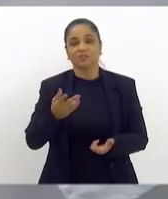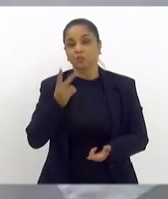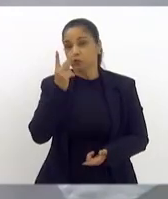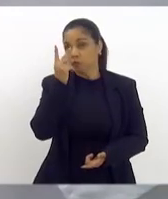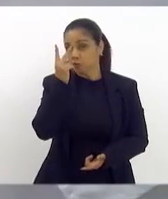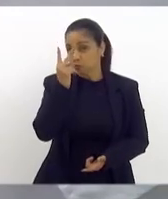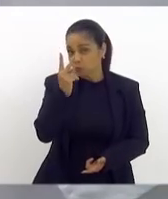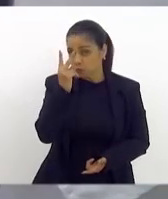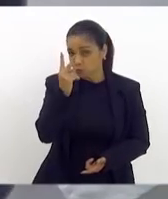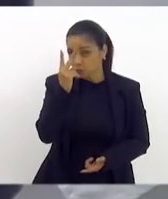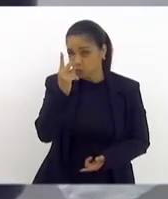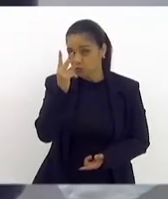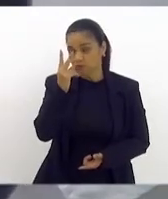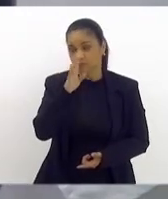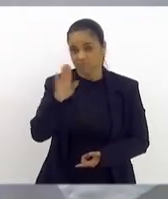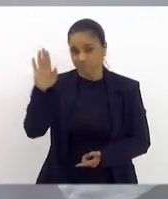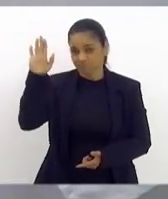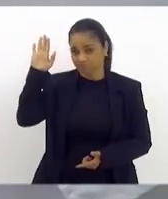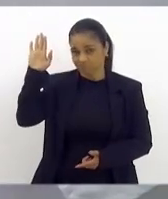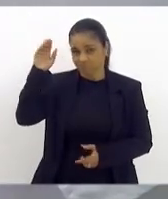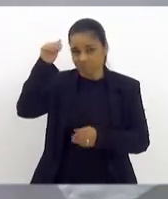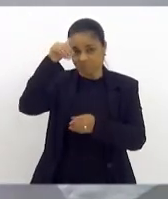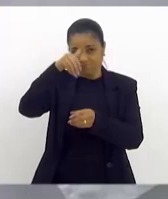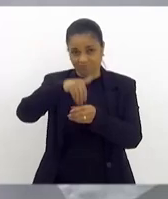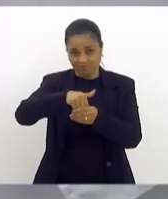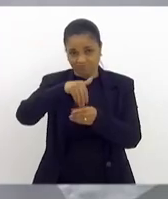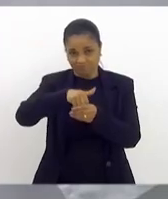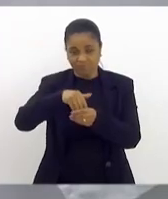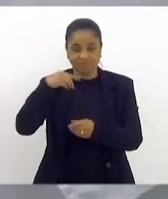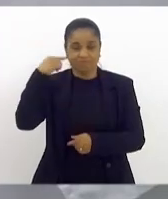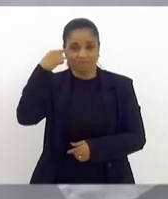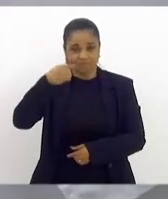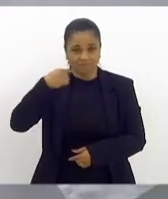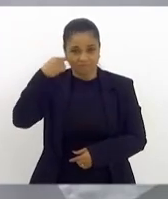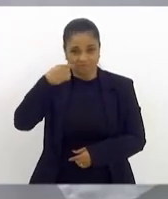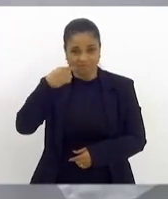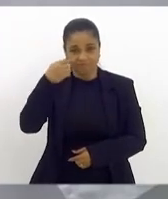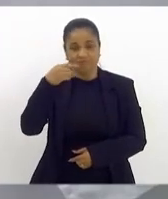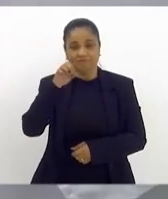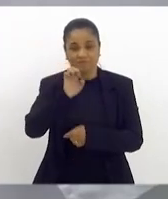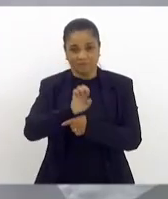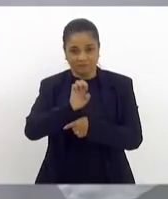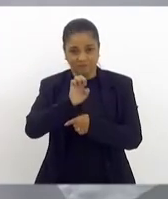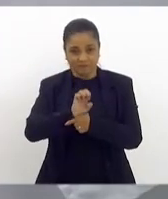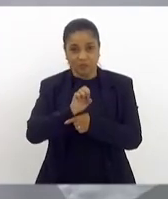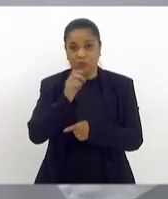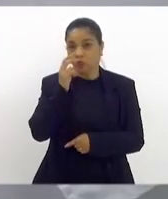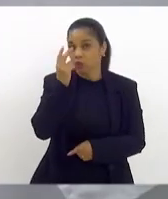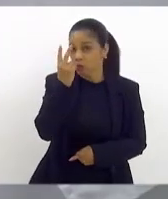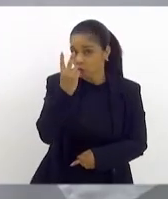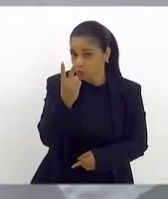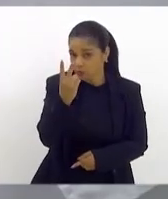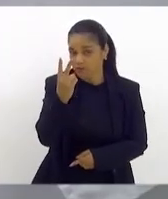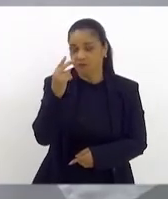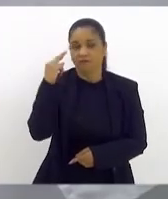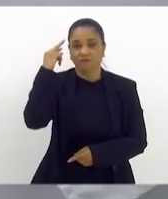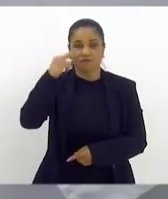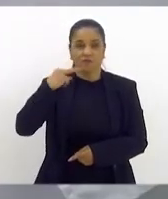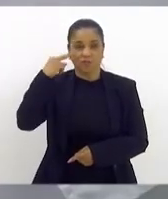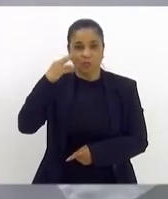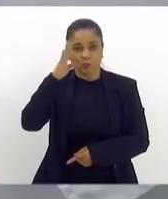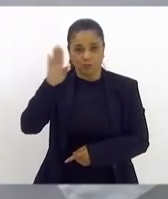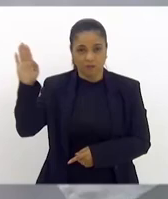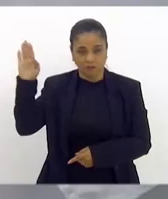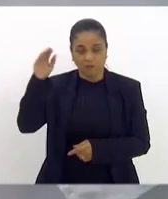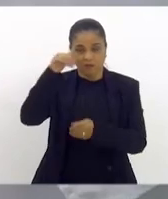vezes a deputada estadual, duas vezes a vereador do Rio de Janeiro, a provideus e a população do